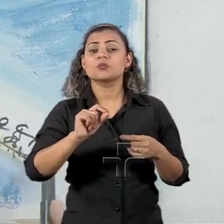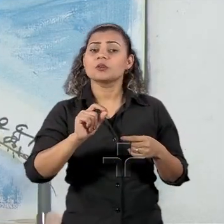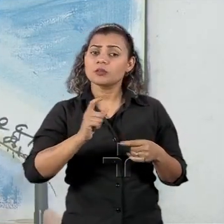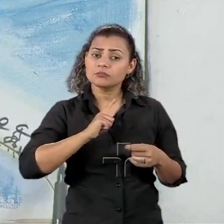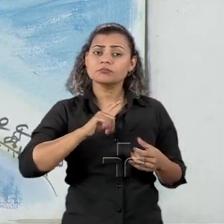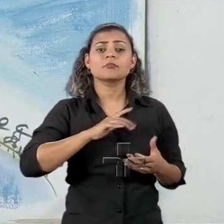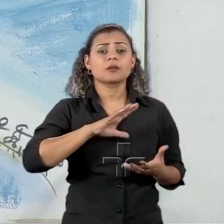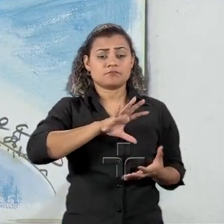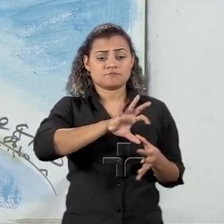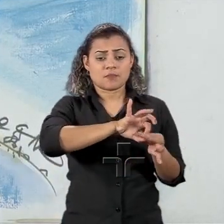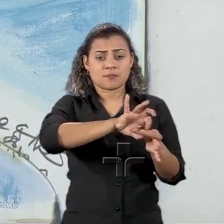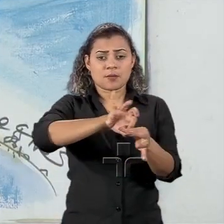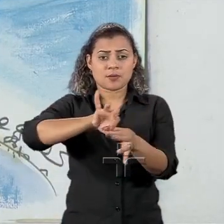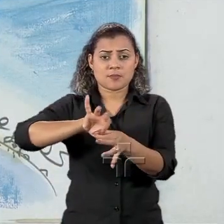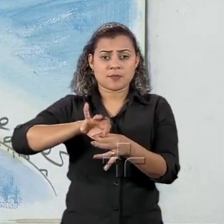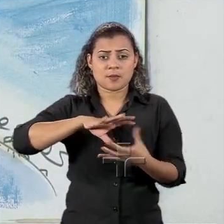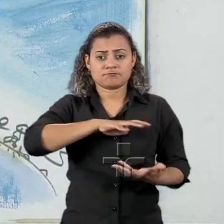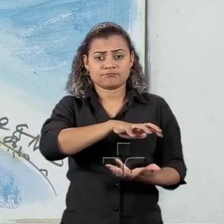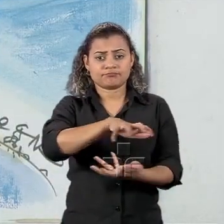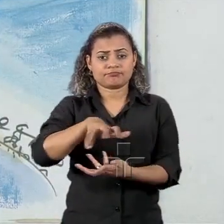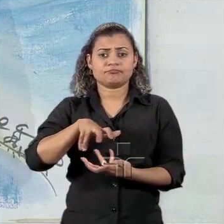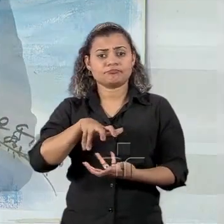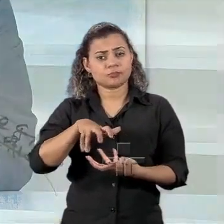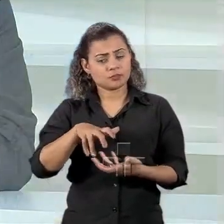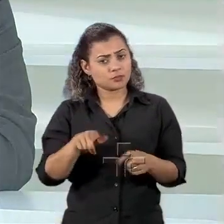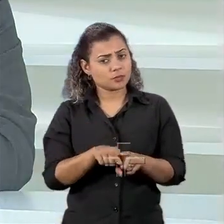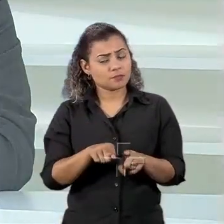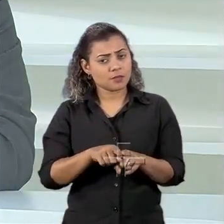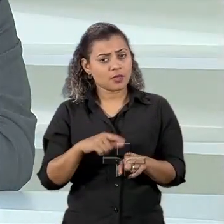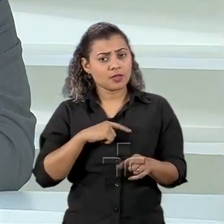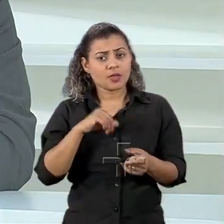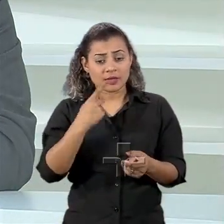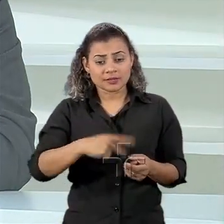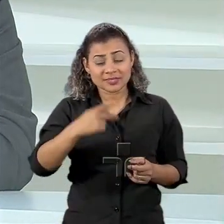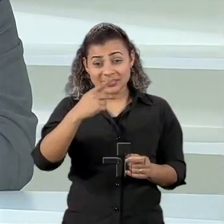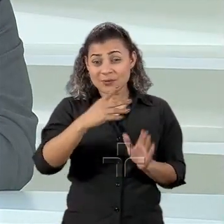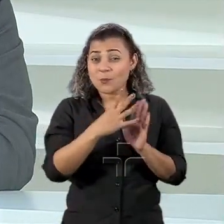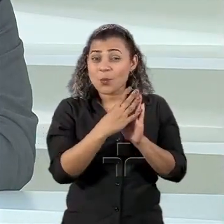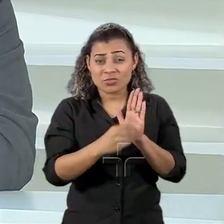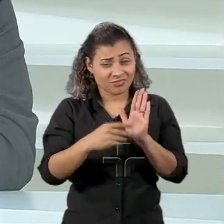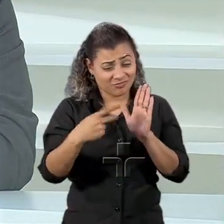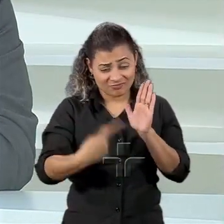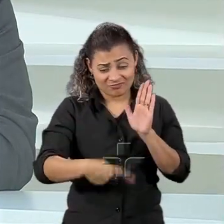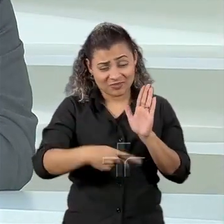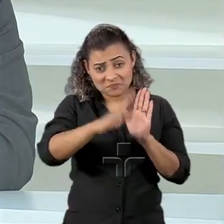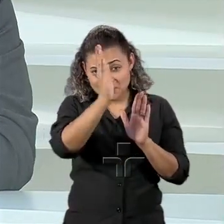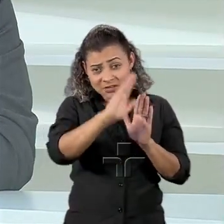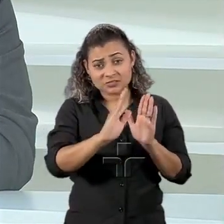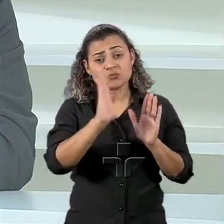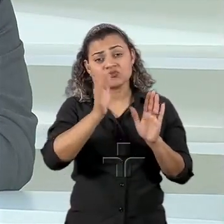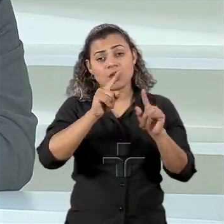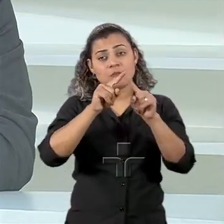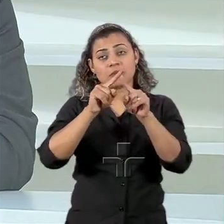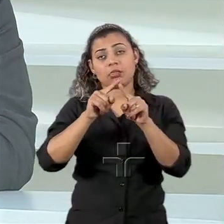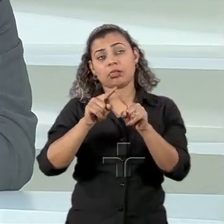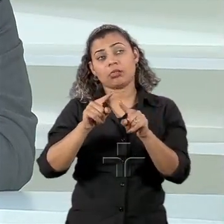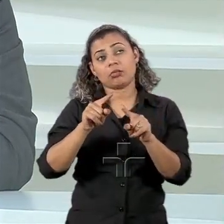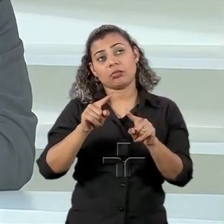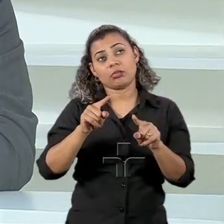globais. E me parece que o perfil da política extrema brasileira e o perfil brasileiro vem caindo já desde o governo